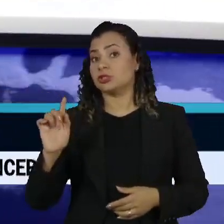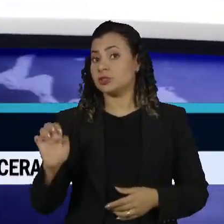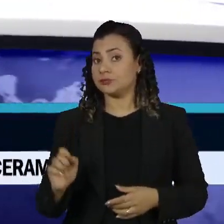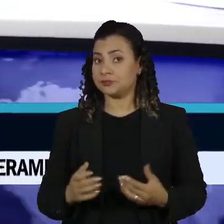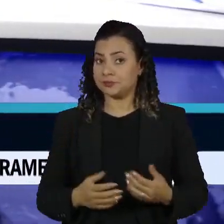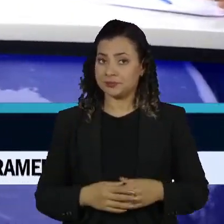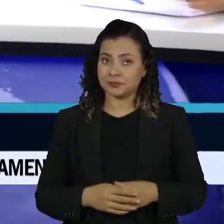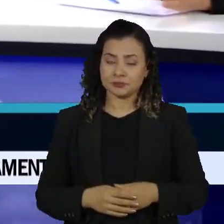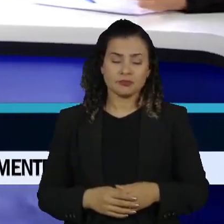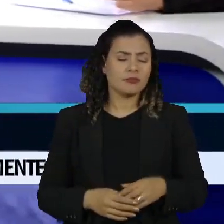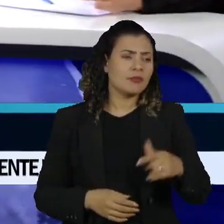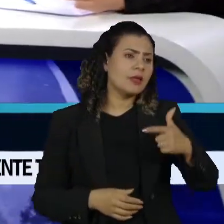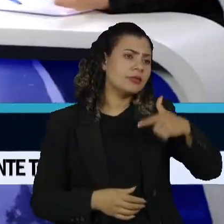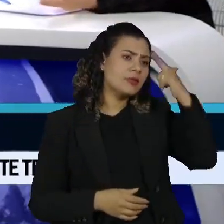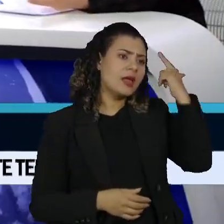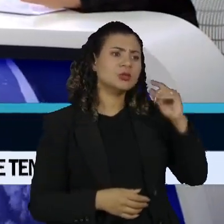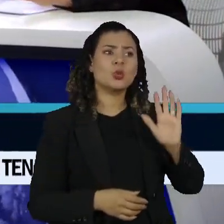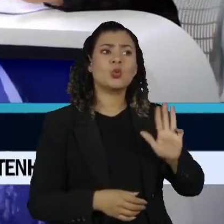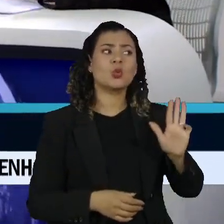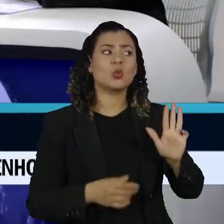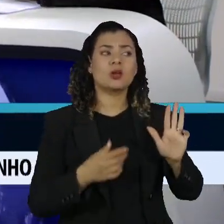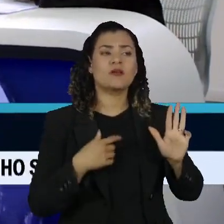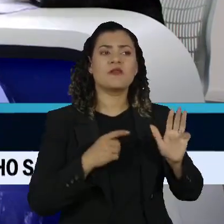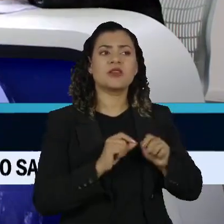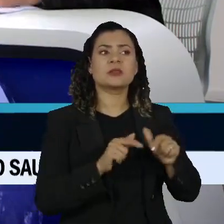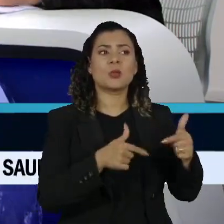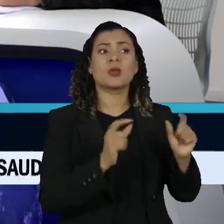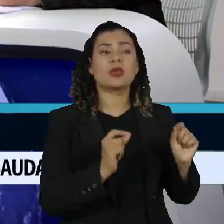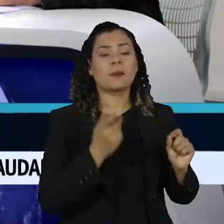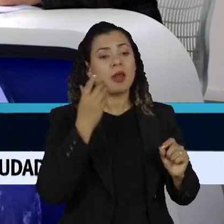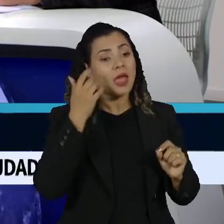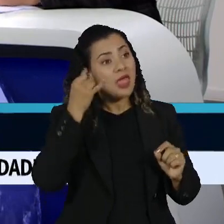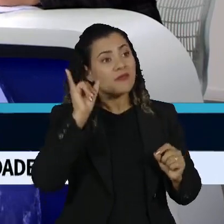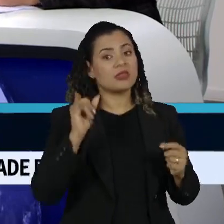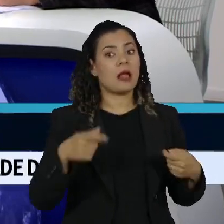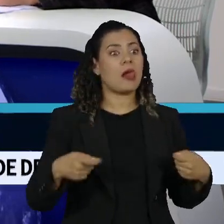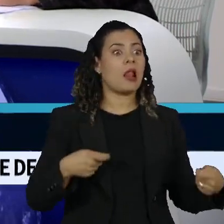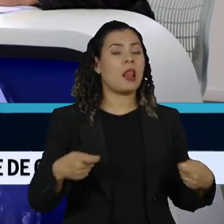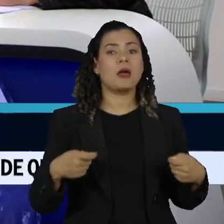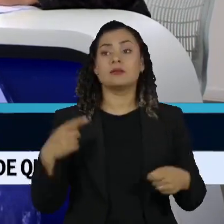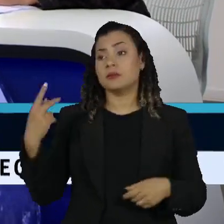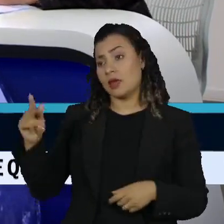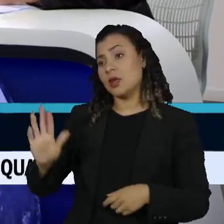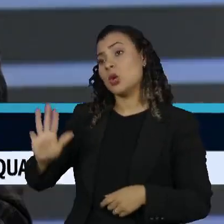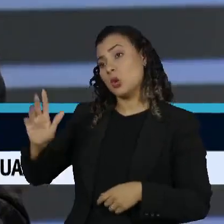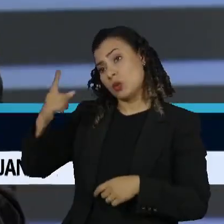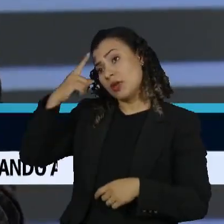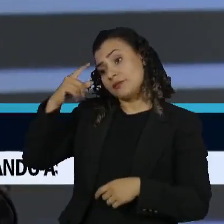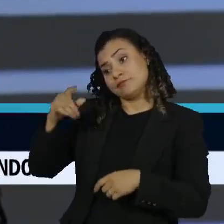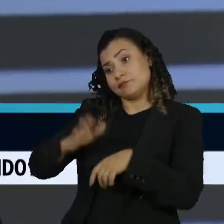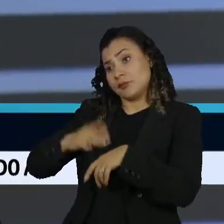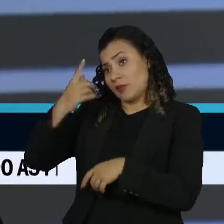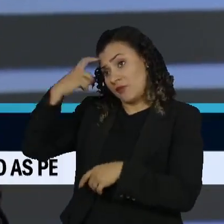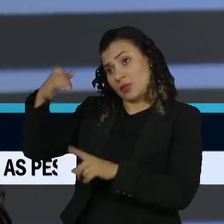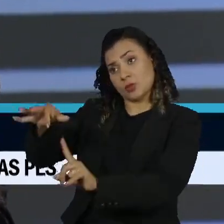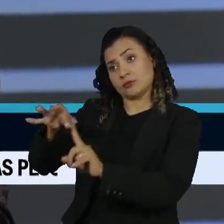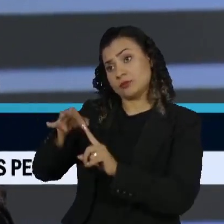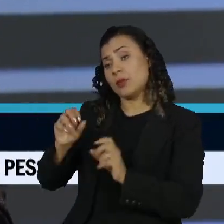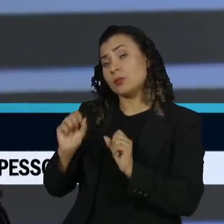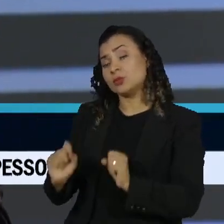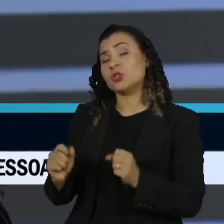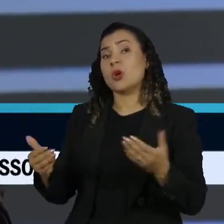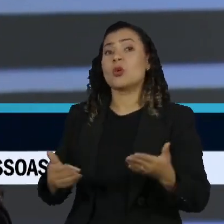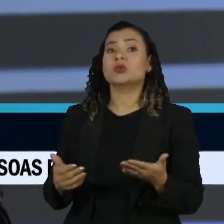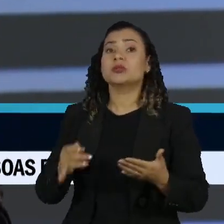Tassi, como é que o Lula vai fazer para acabar com esse mal-estar no Planalto? Que ele criou. Porque hoje poderia ser um